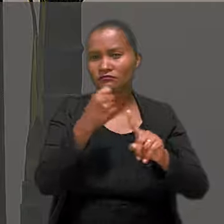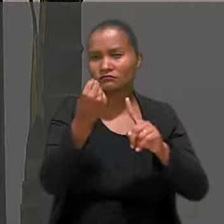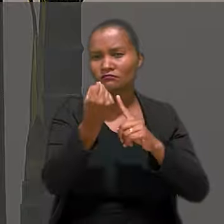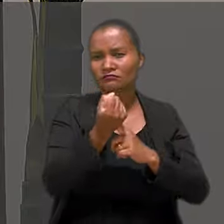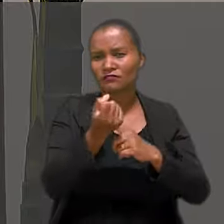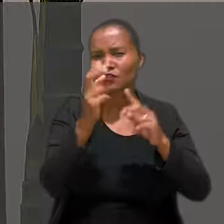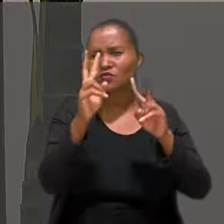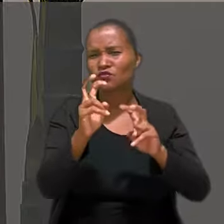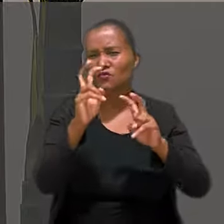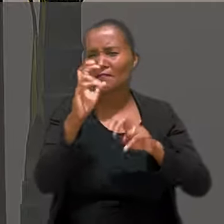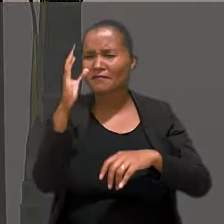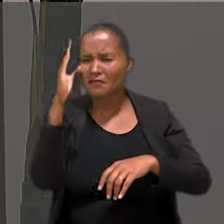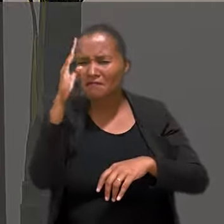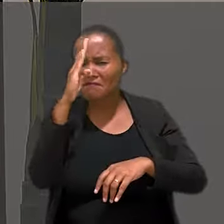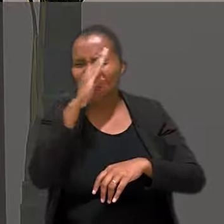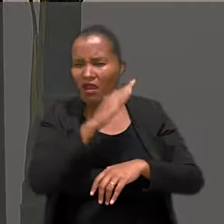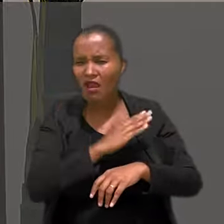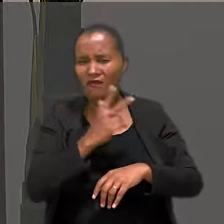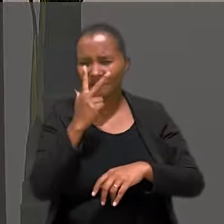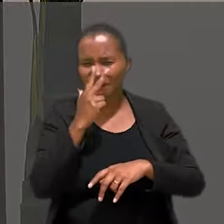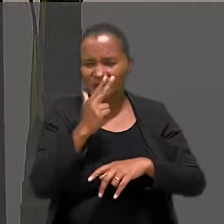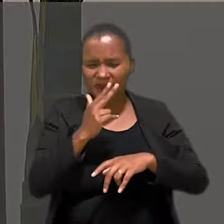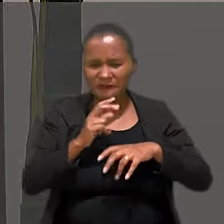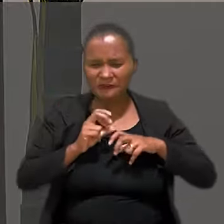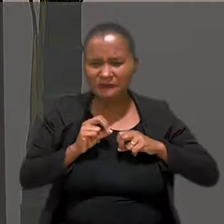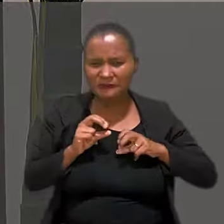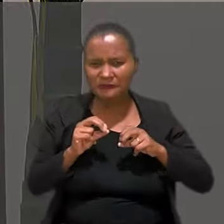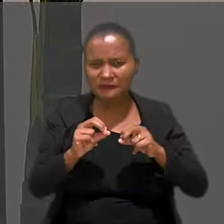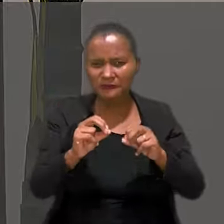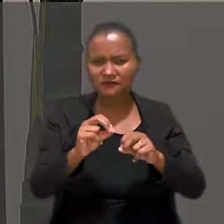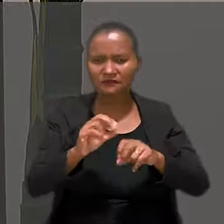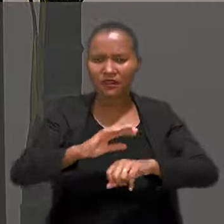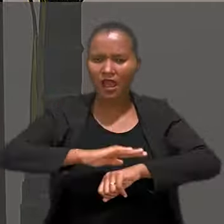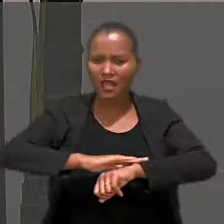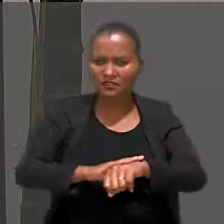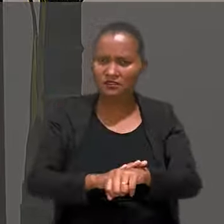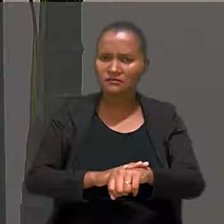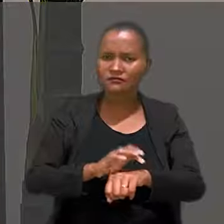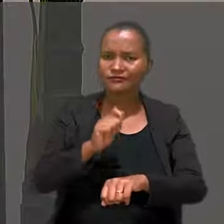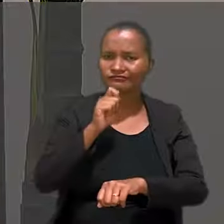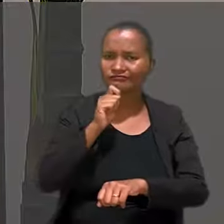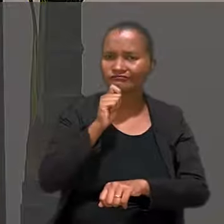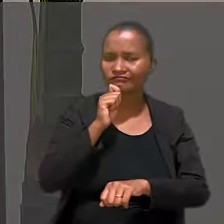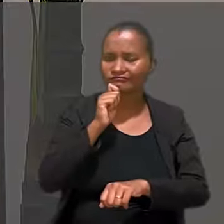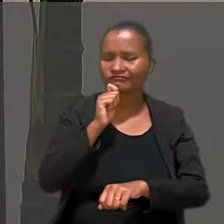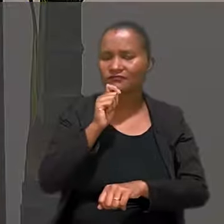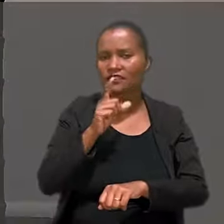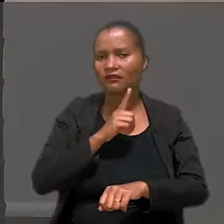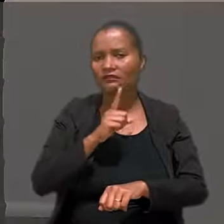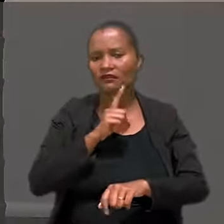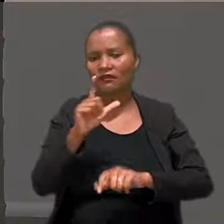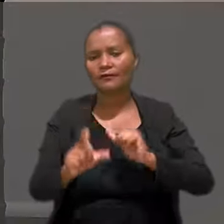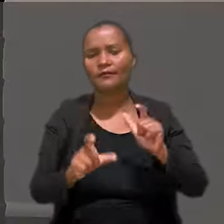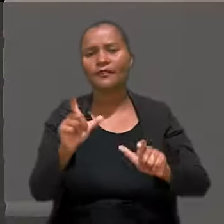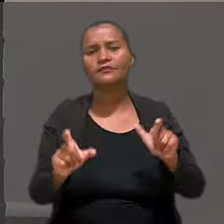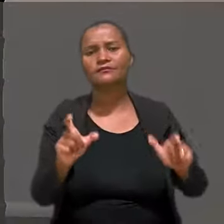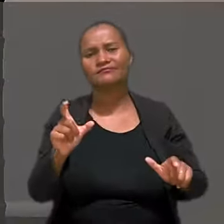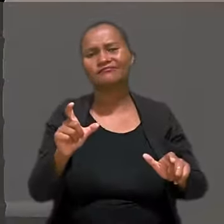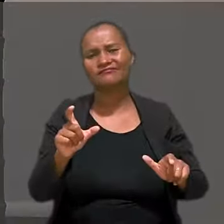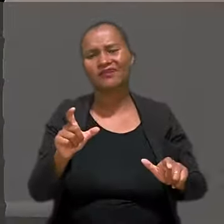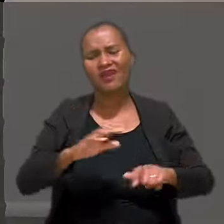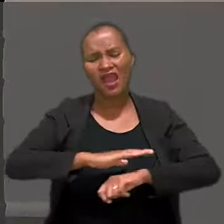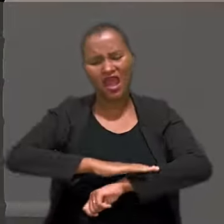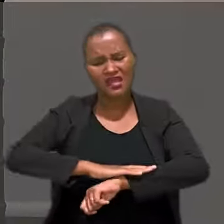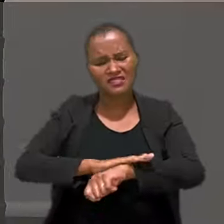sociedade, sobre o mal, o câncer, que o racismo ainda representa para todas as pessoas. O racismo,